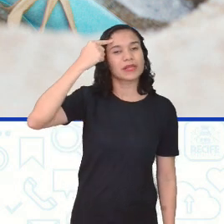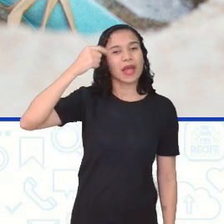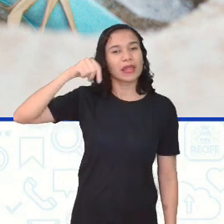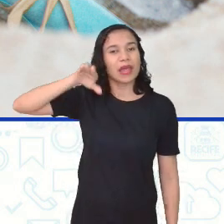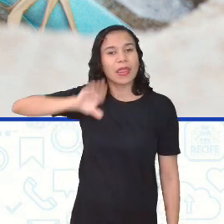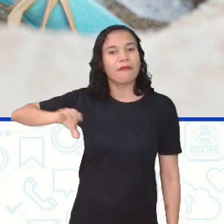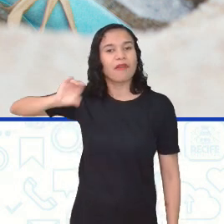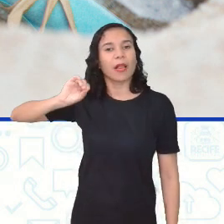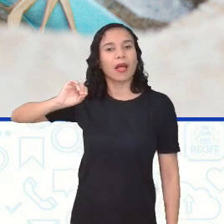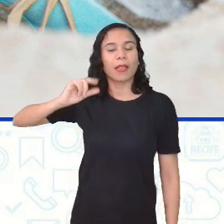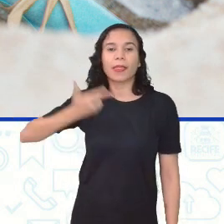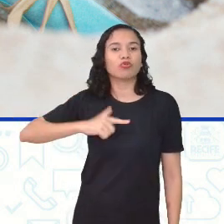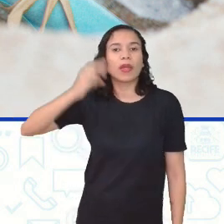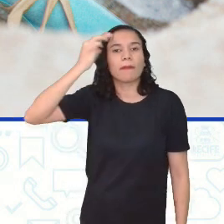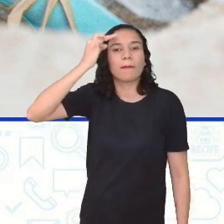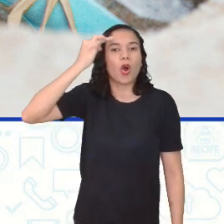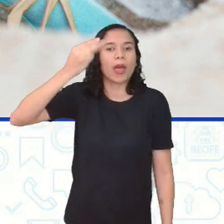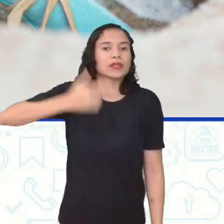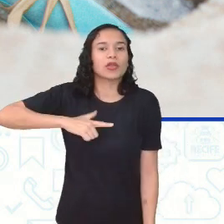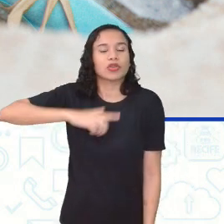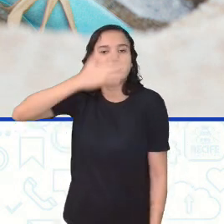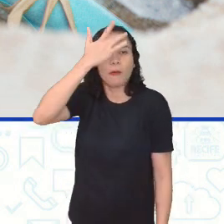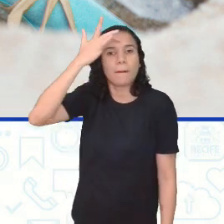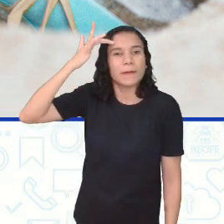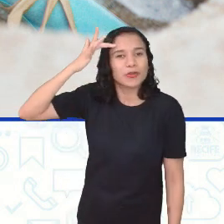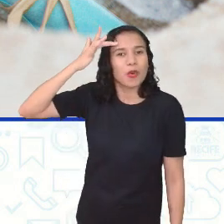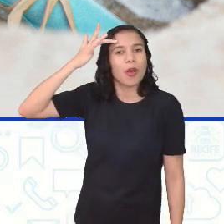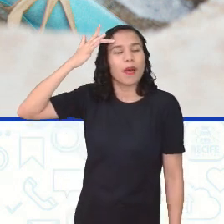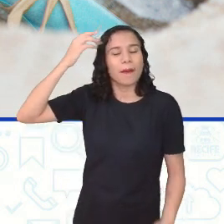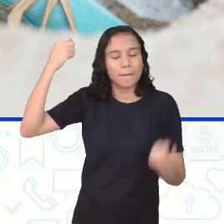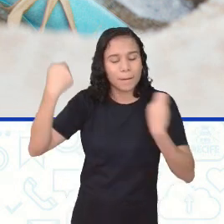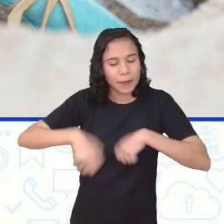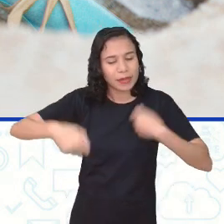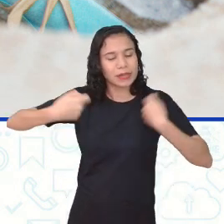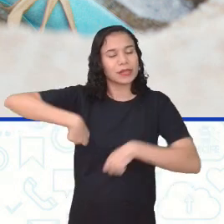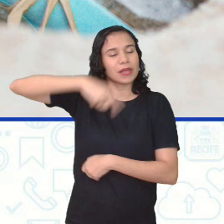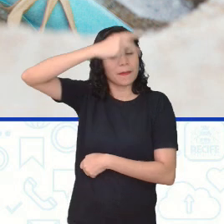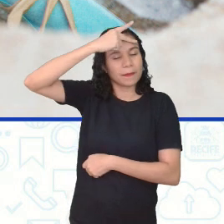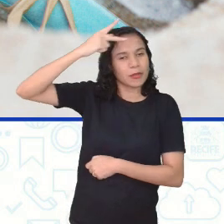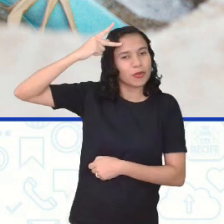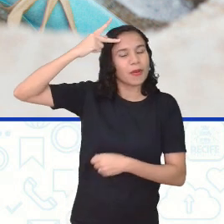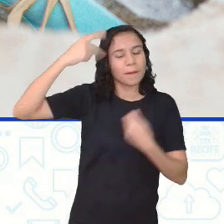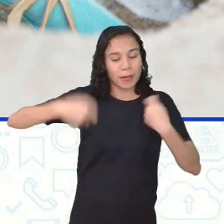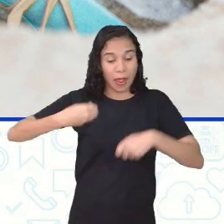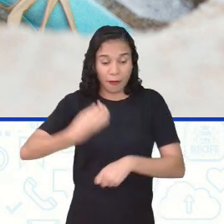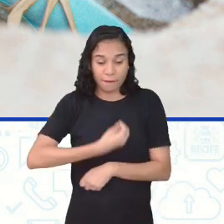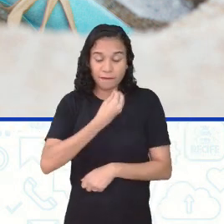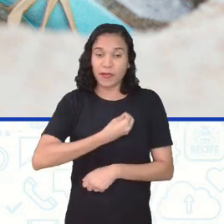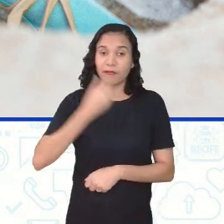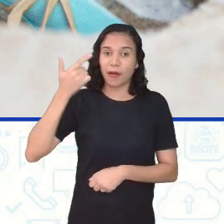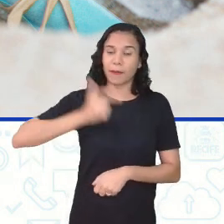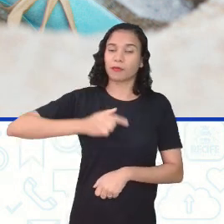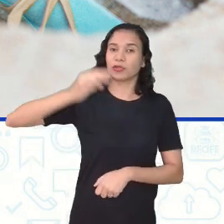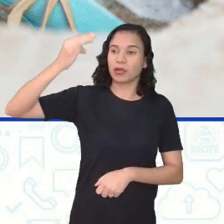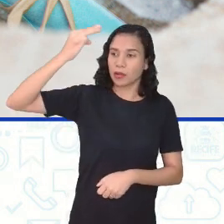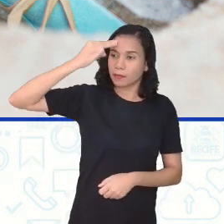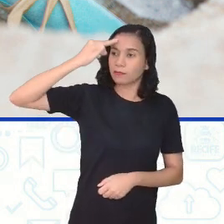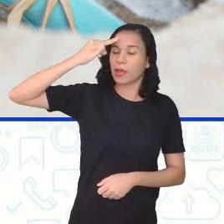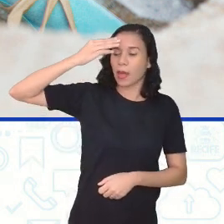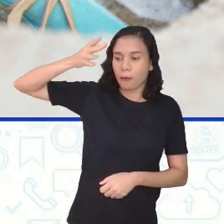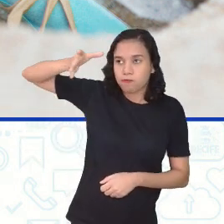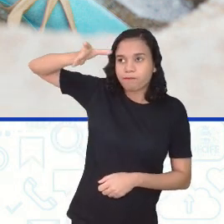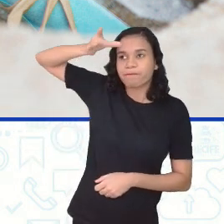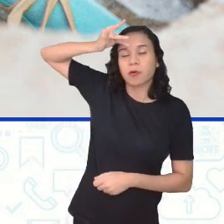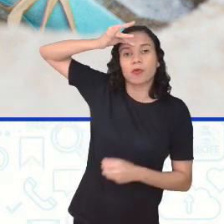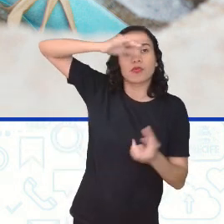se não houver homem. Verdade. Verdade. A gente precisa de uma figura viva, né? Exatamente. De um ente ali que se relacione com